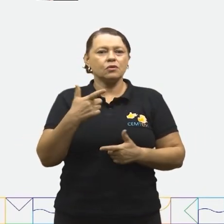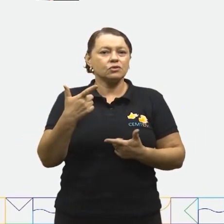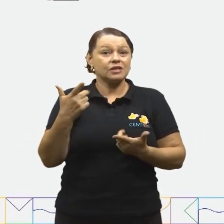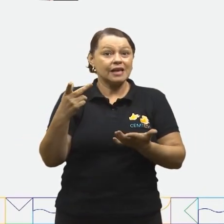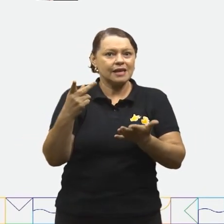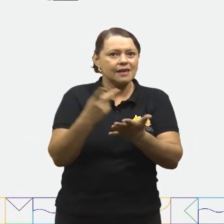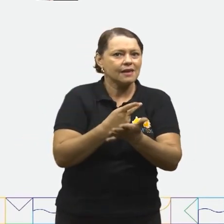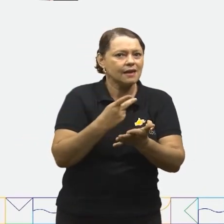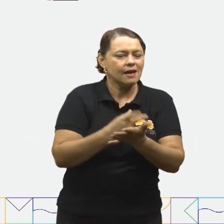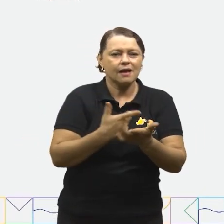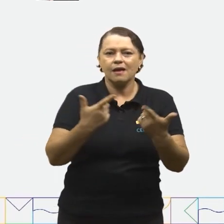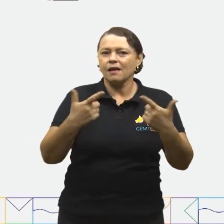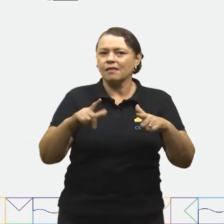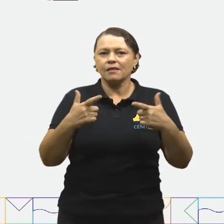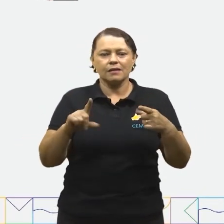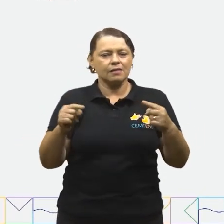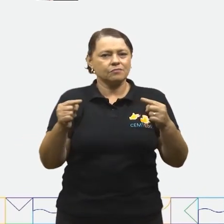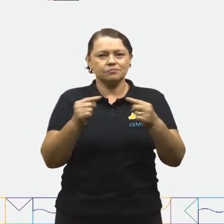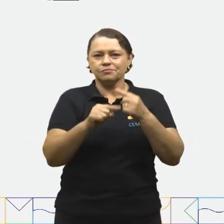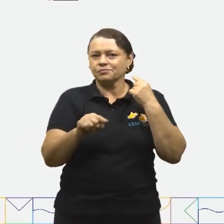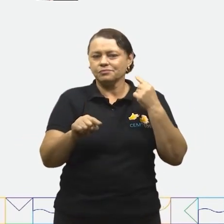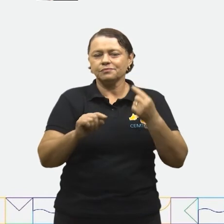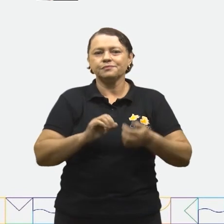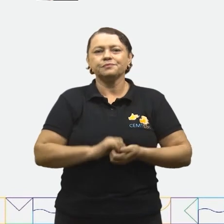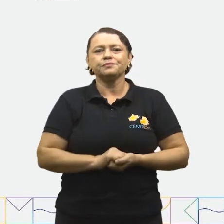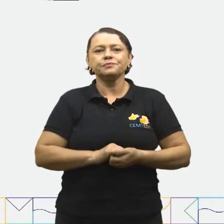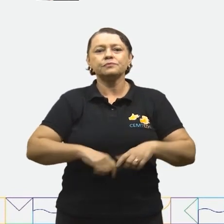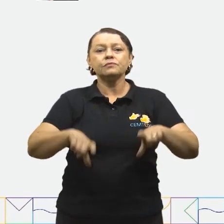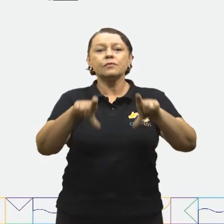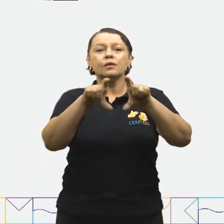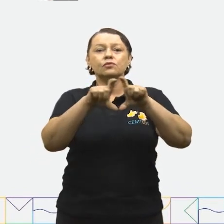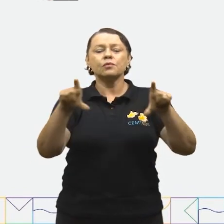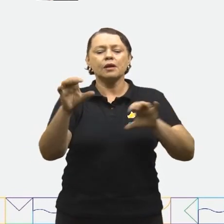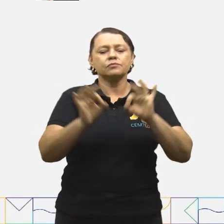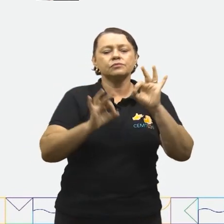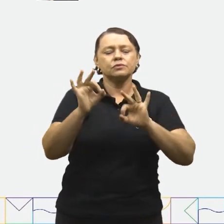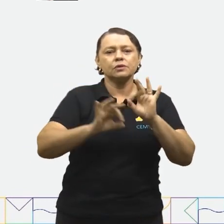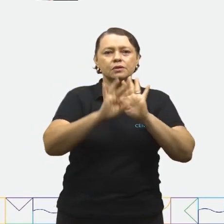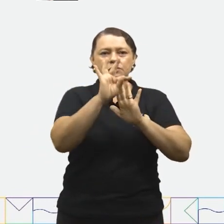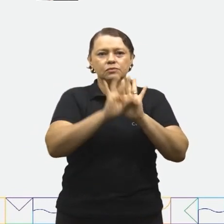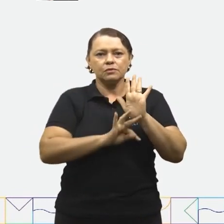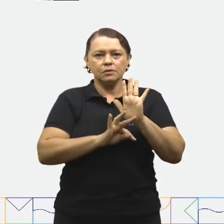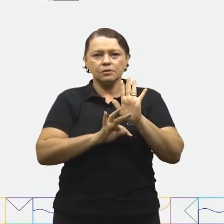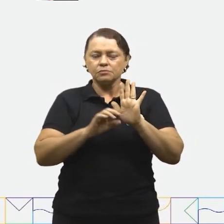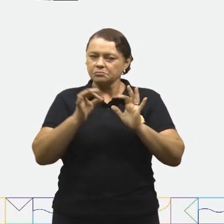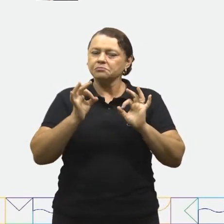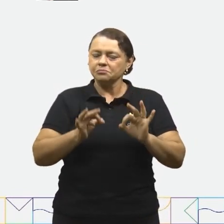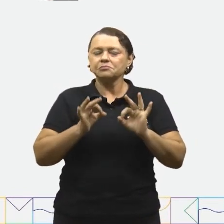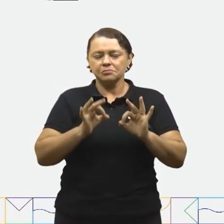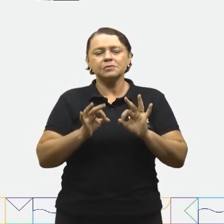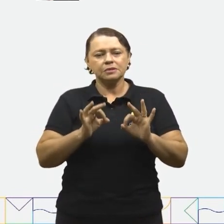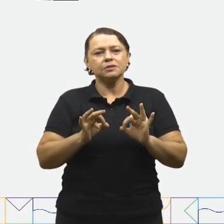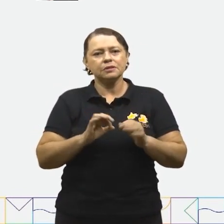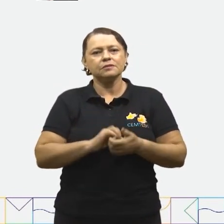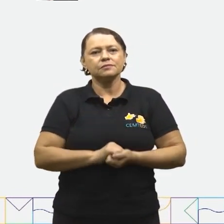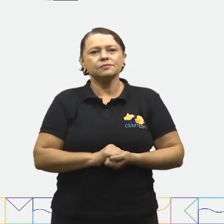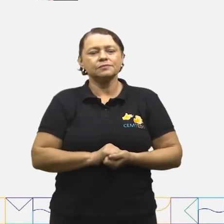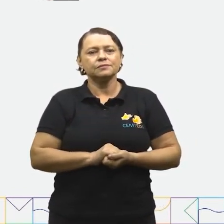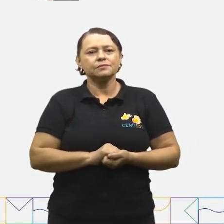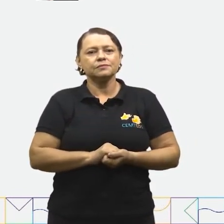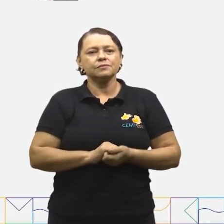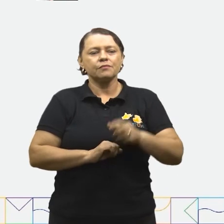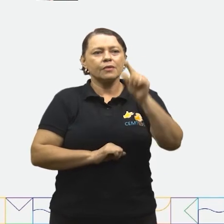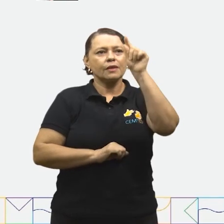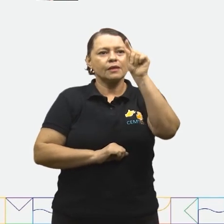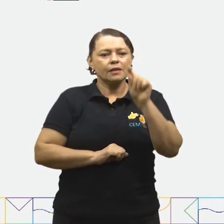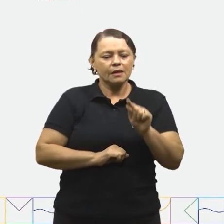ligada a esse elemento. Os parágrafos organizam um texto. Está correto, eles organizam um texto. A margem